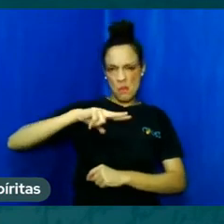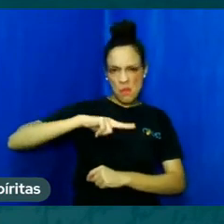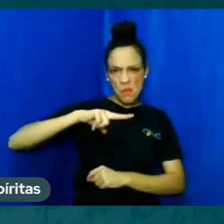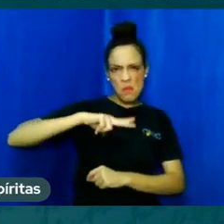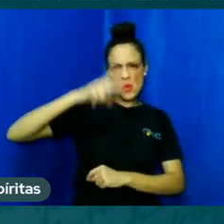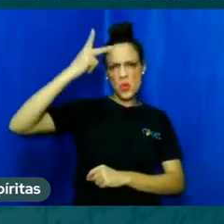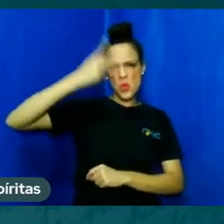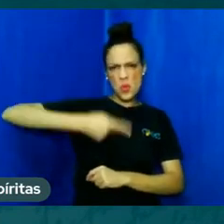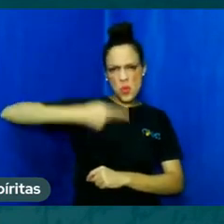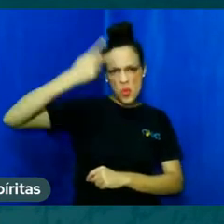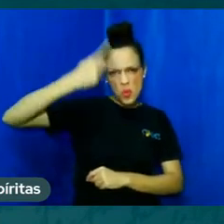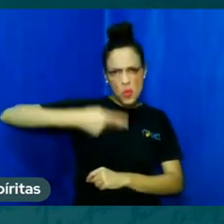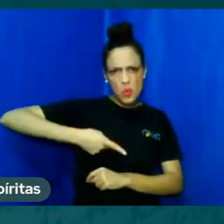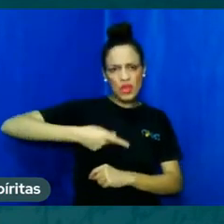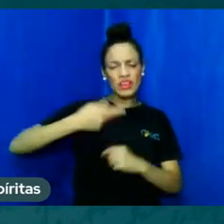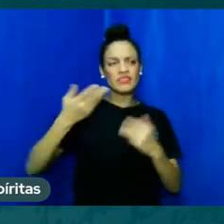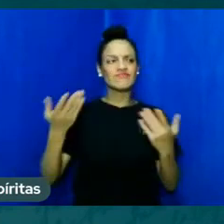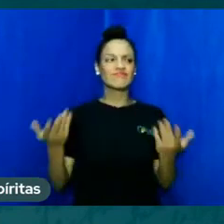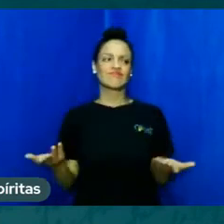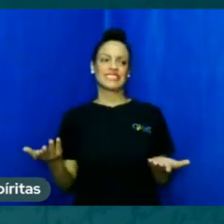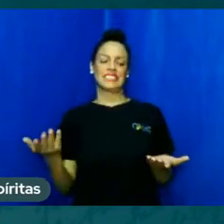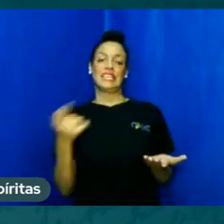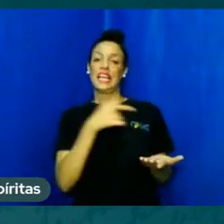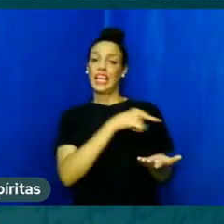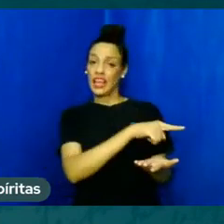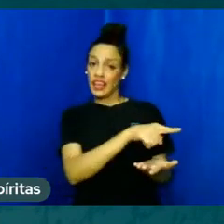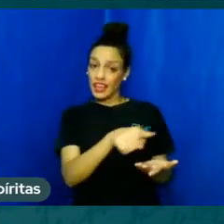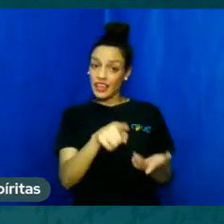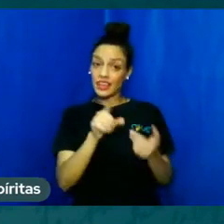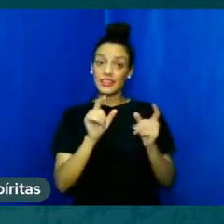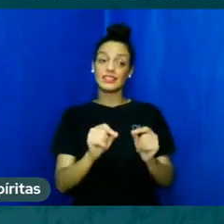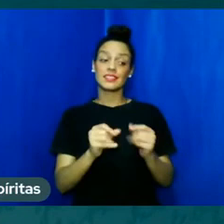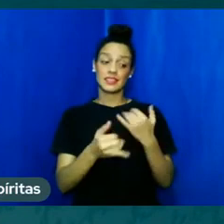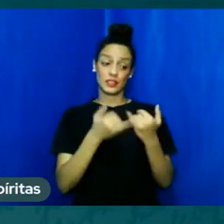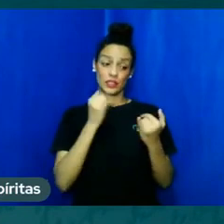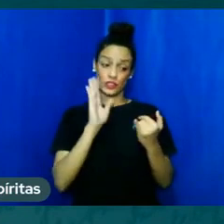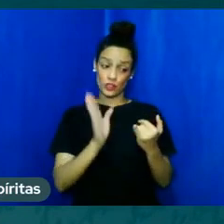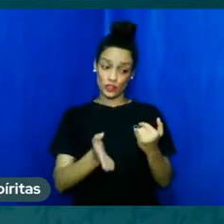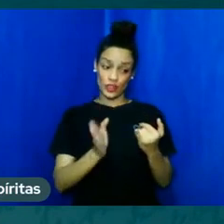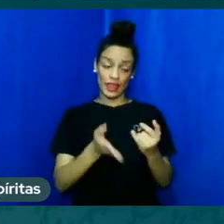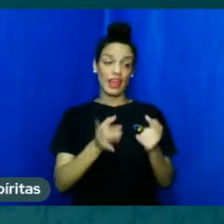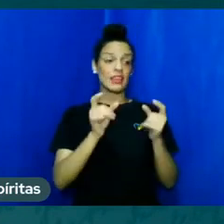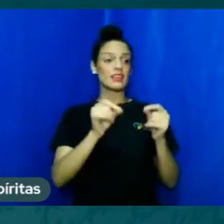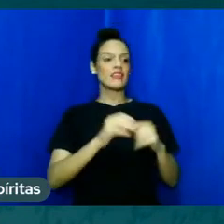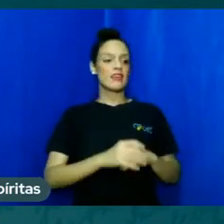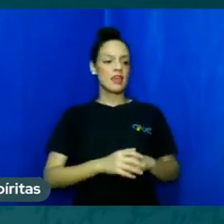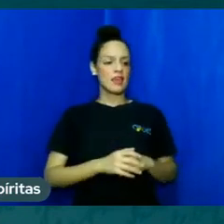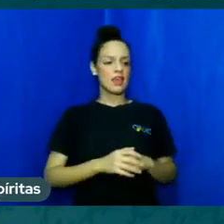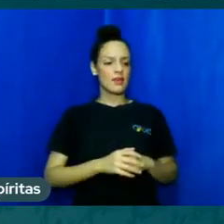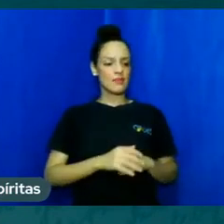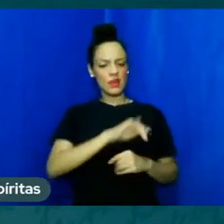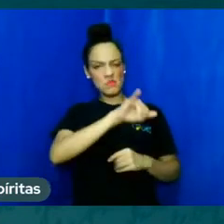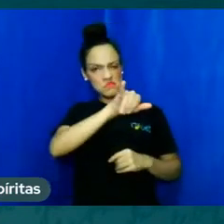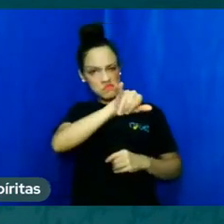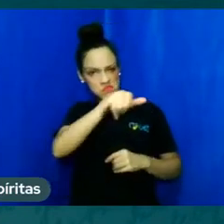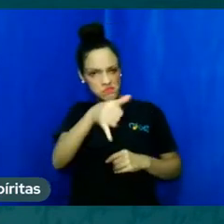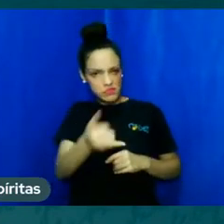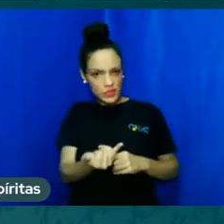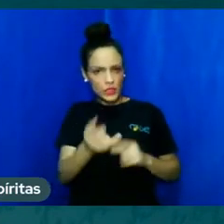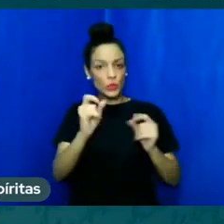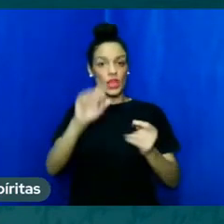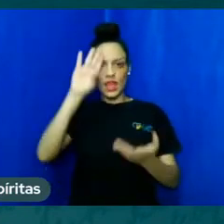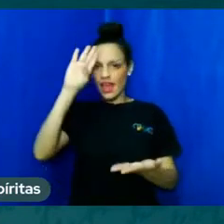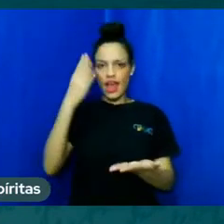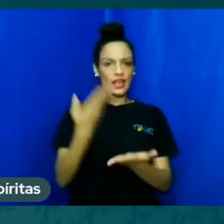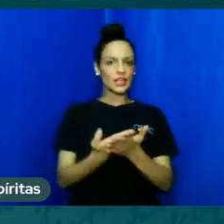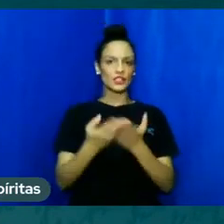têm estimulados, né? Seus instintos com essa crença. Não há freios. Então, para